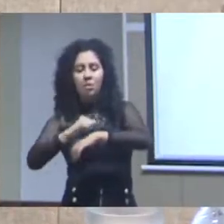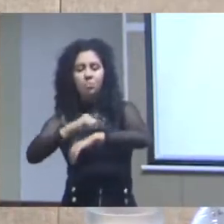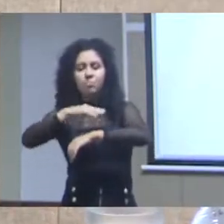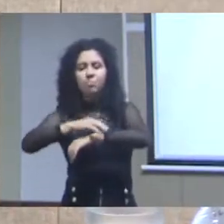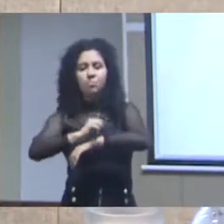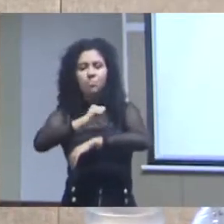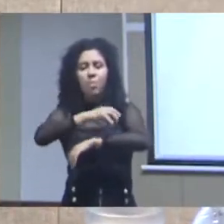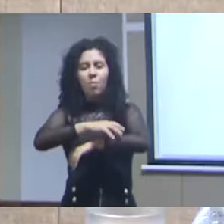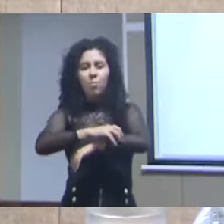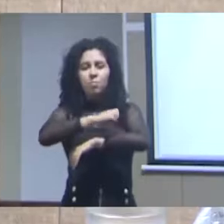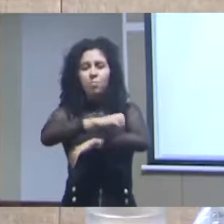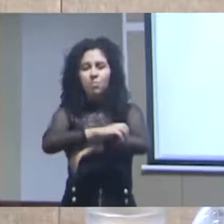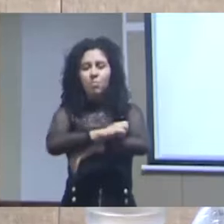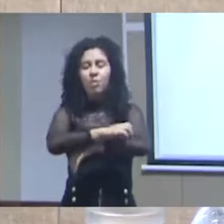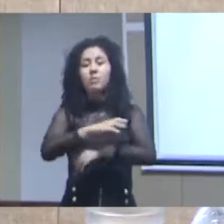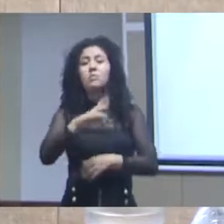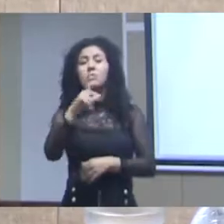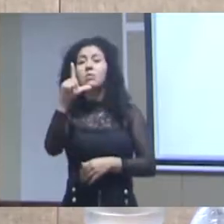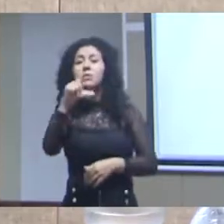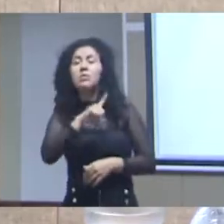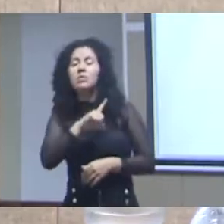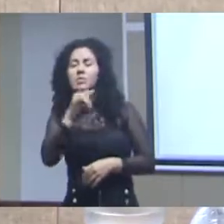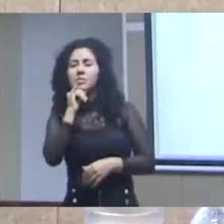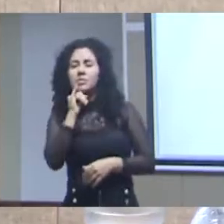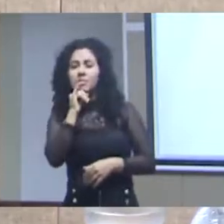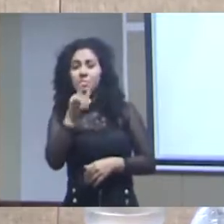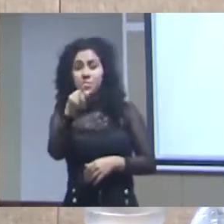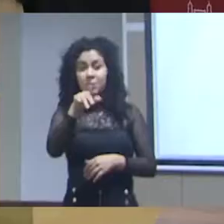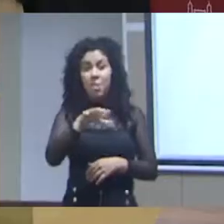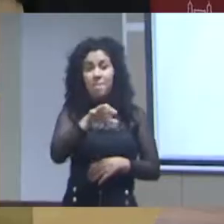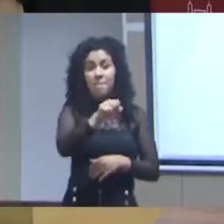perceber e convencer um gestor público que ele não pode construir ali